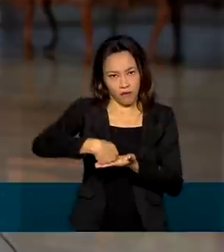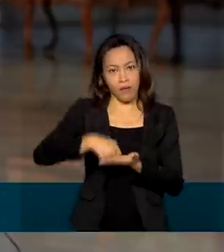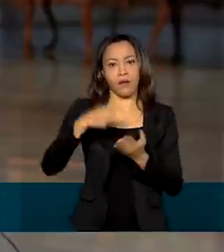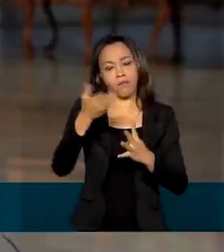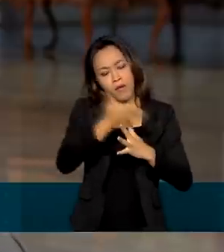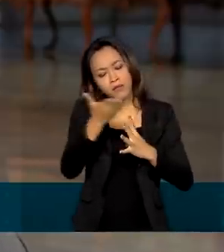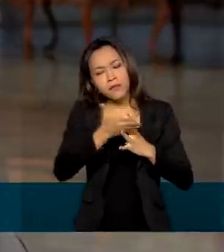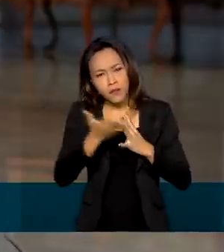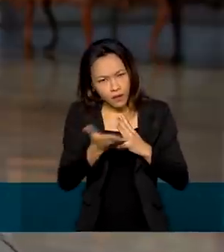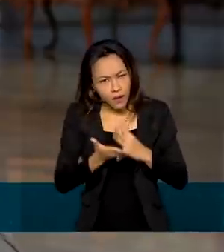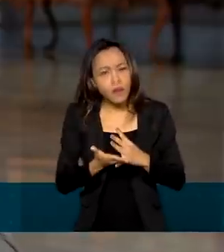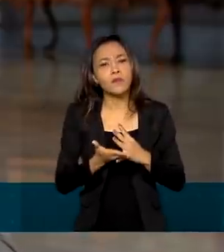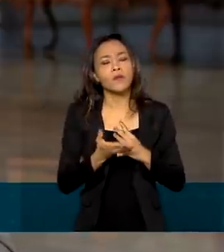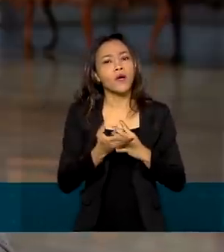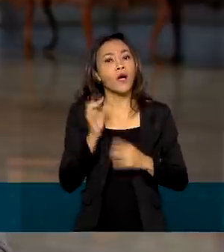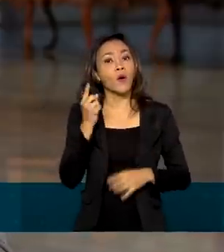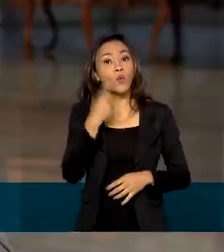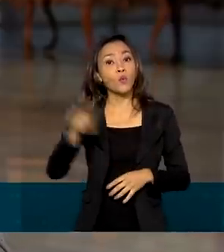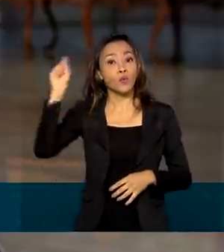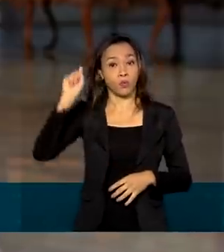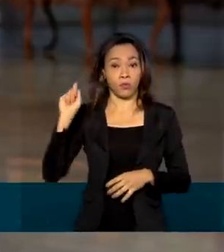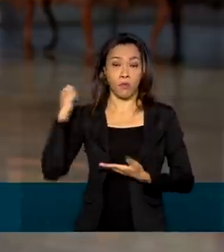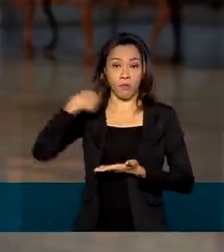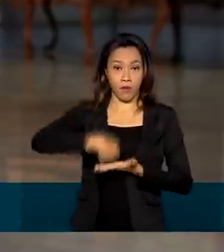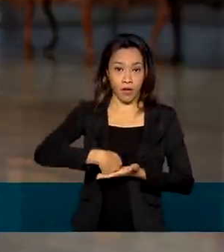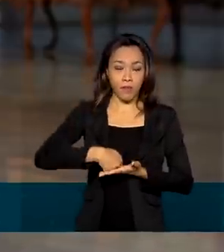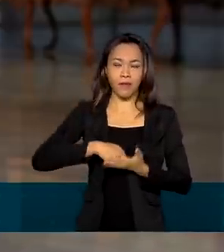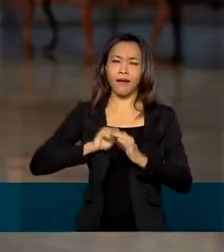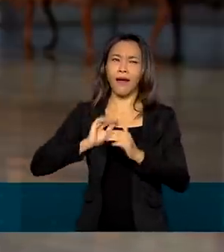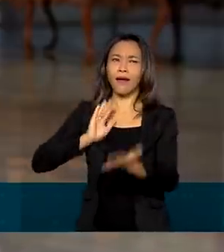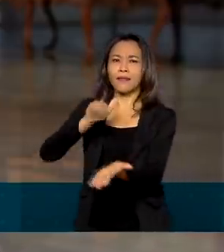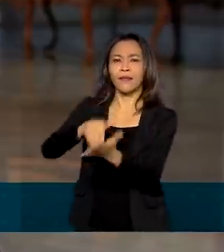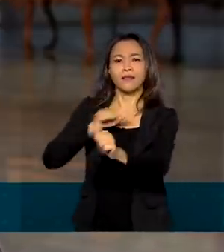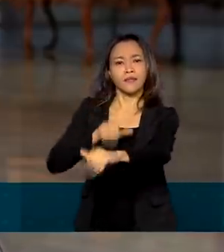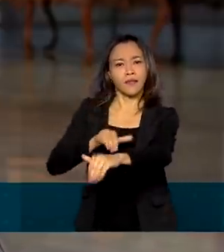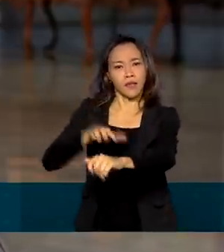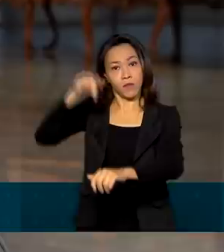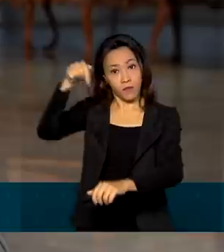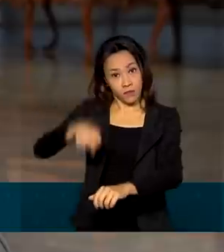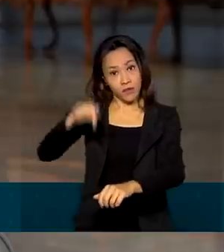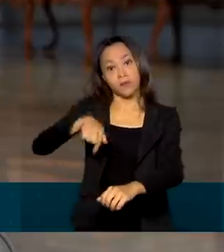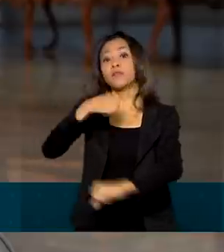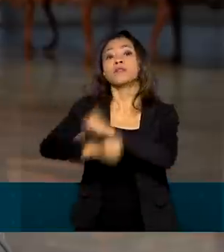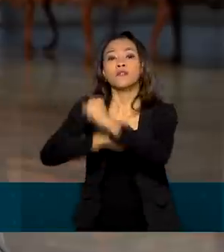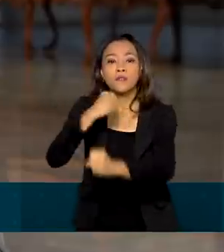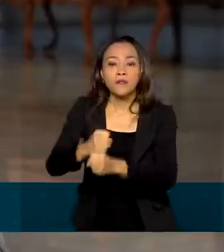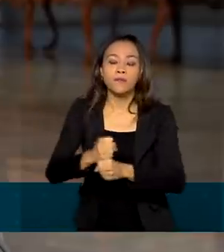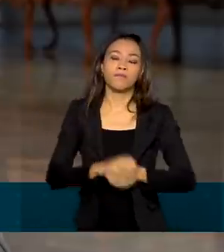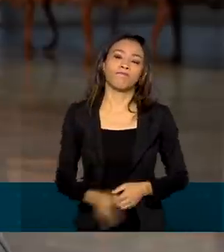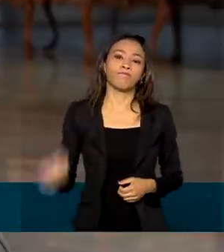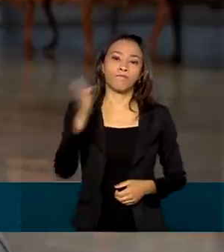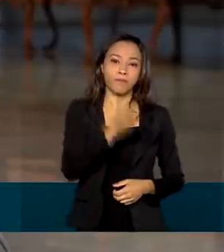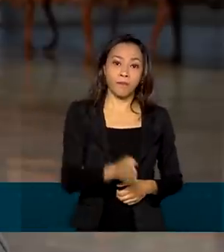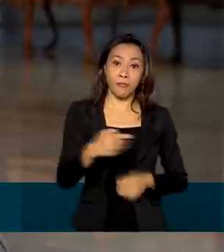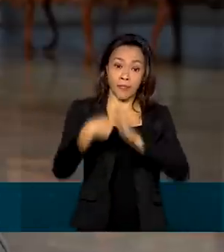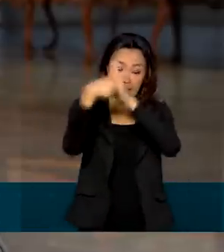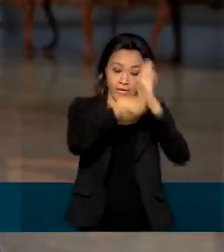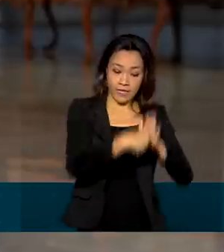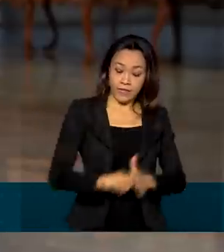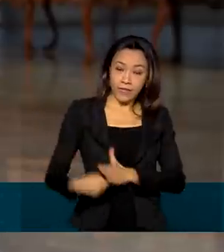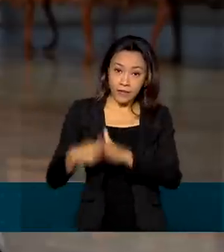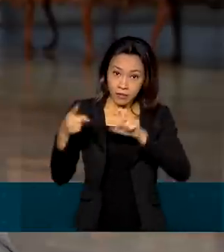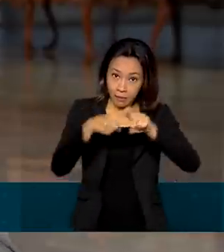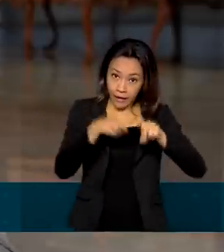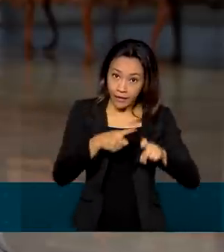parcelada, desde que o último pagamento ocorra até setembro de 2021. Exames médicos ocupacionais de